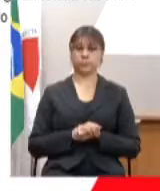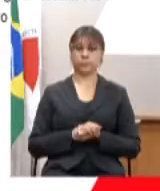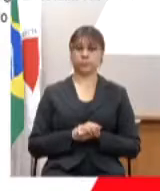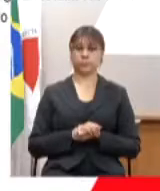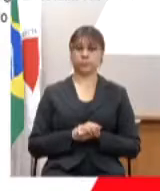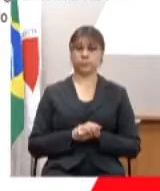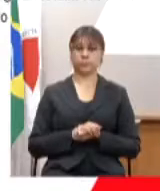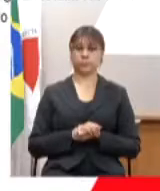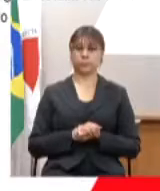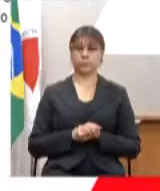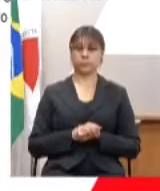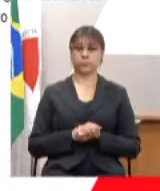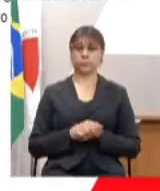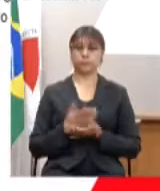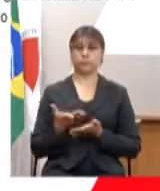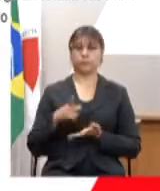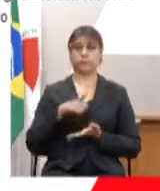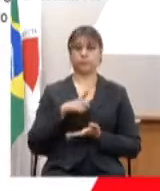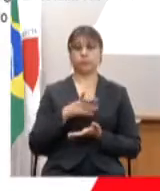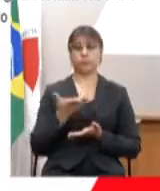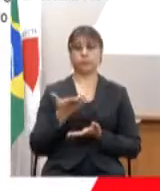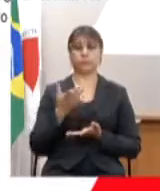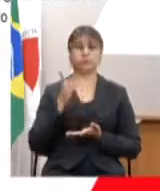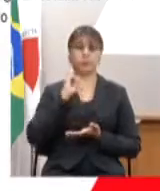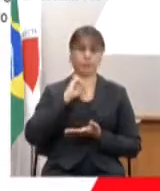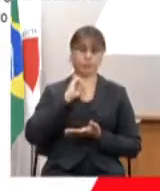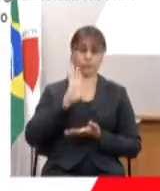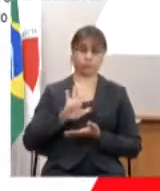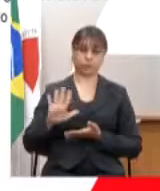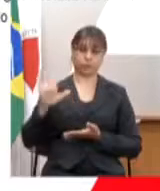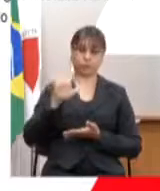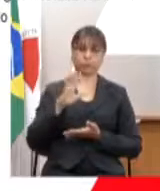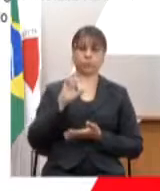nós temos, como Minas Gerais, em 853